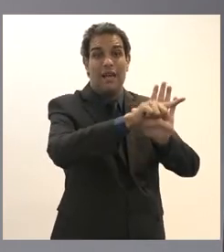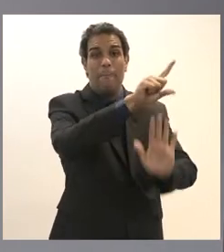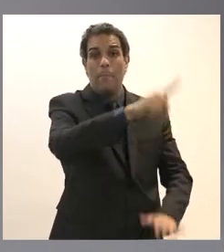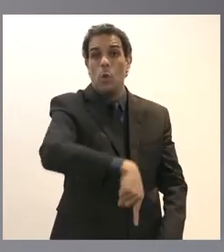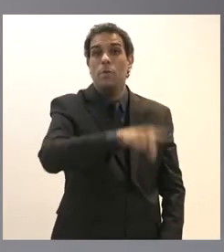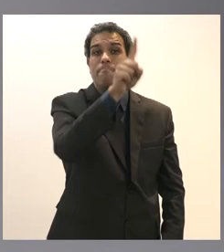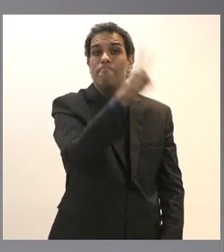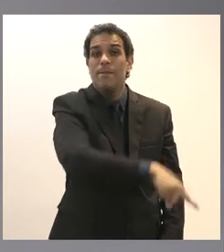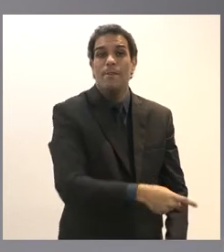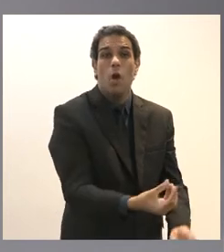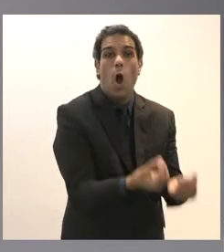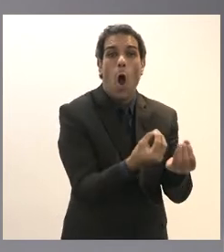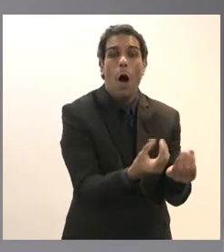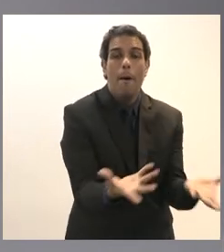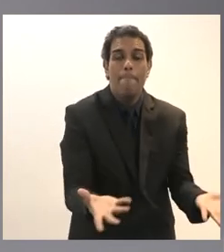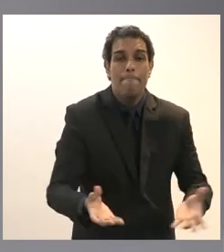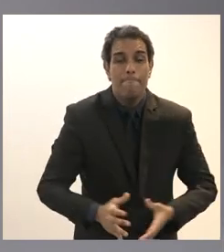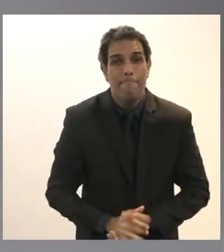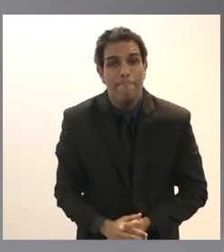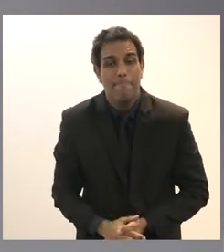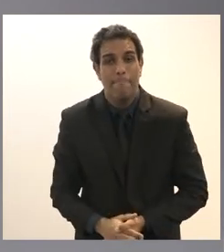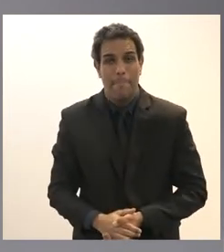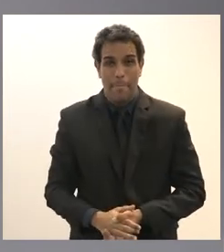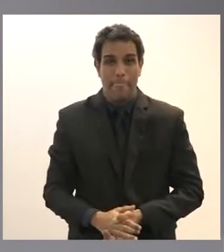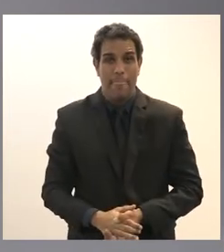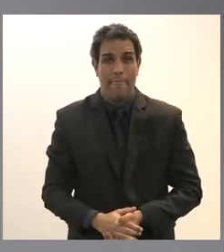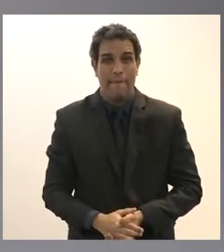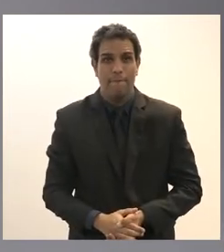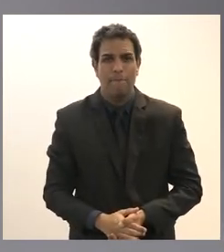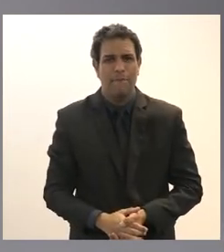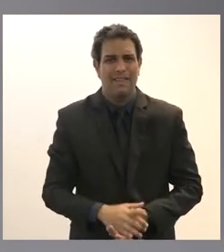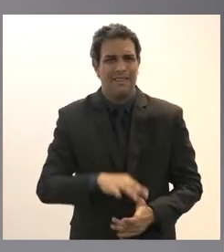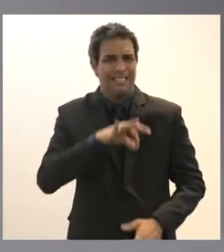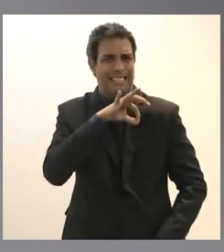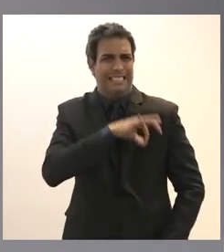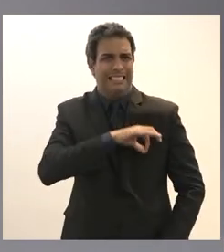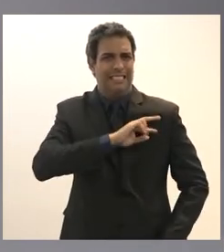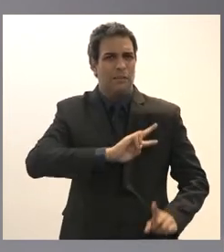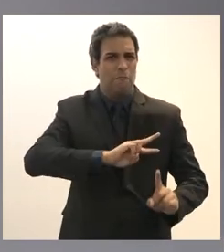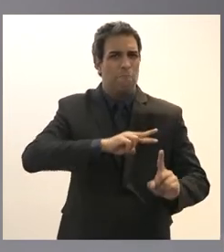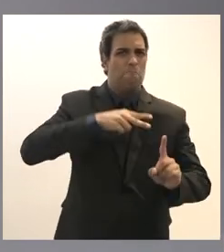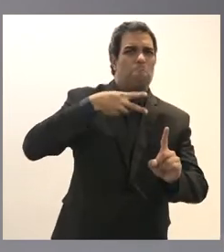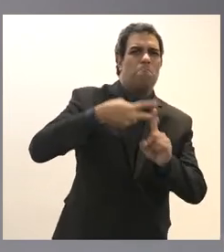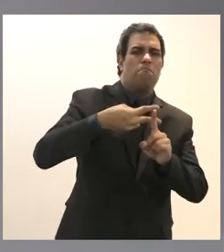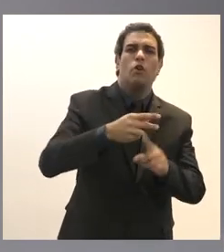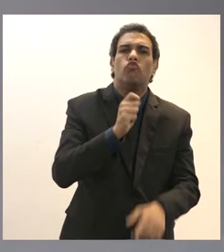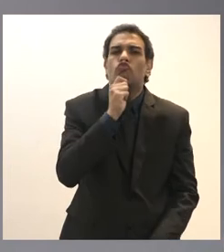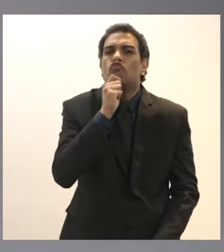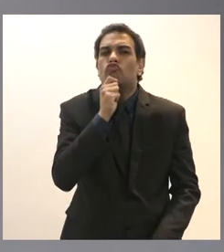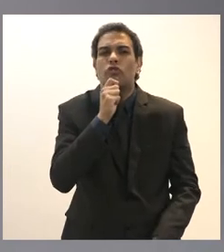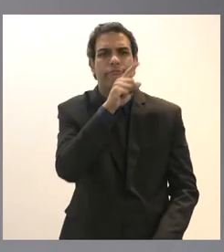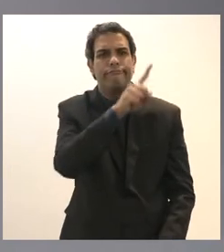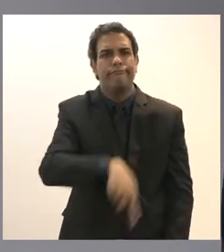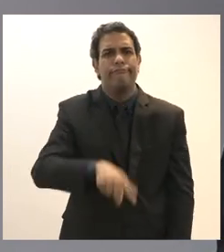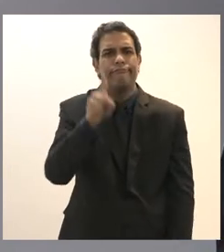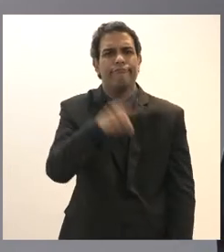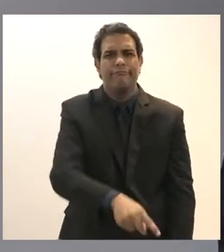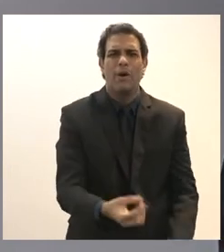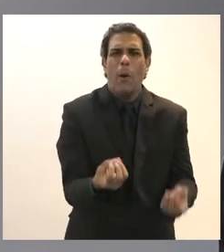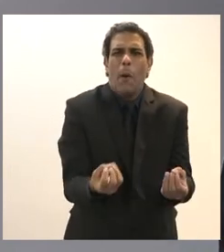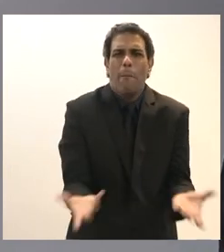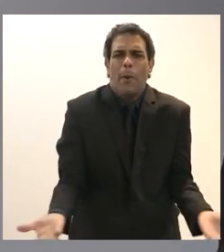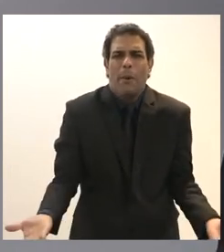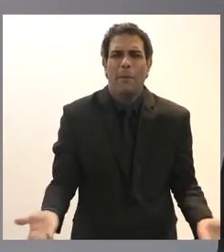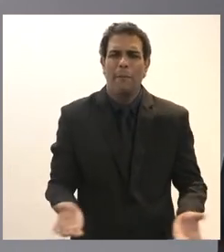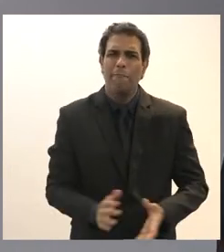como é impossível não ter reajuste com data retroativa como é possível isso